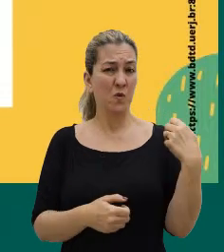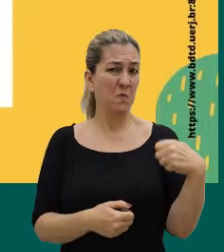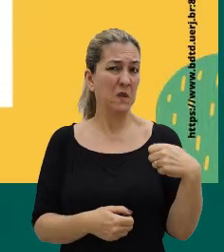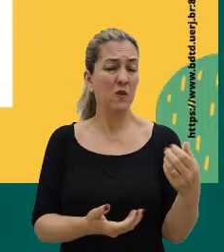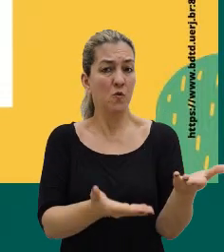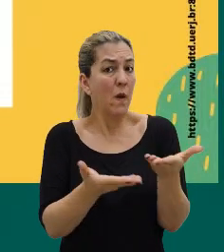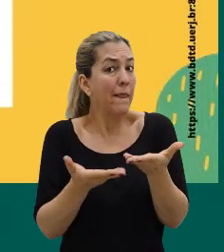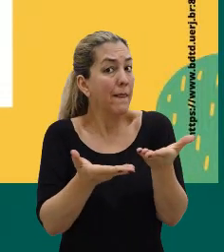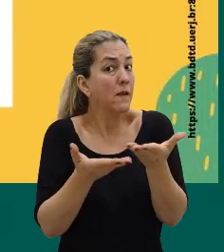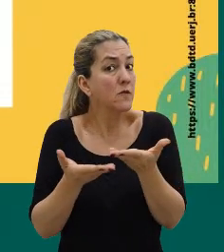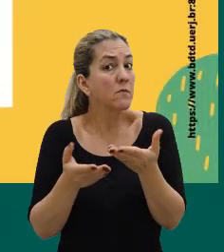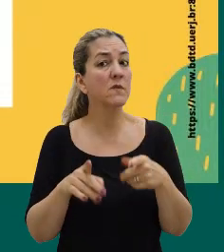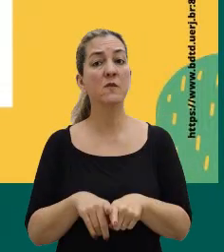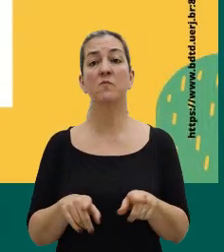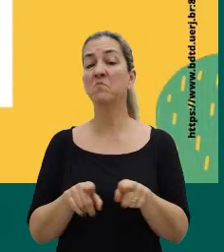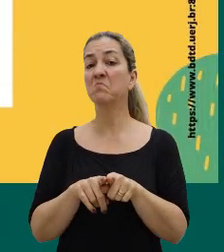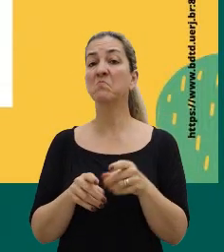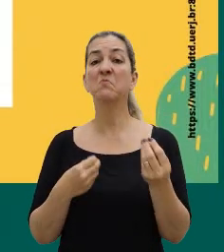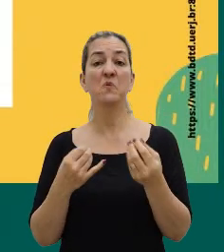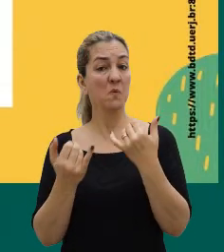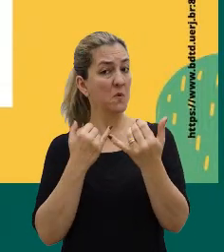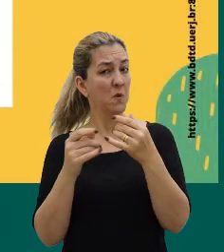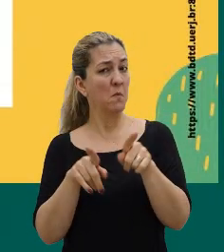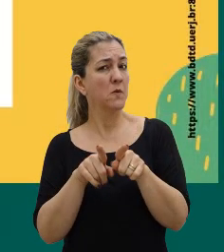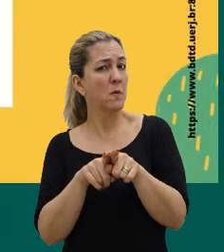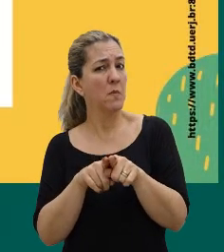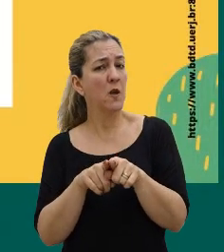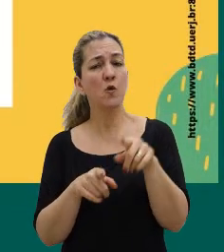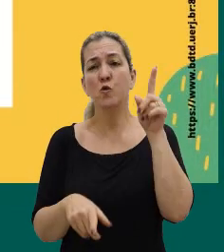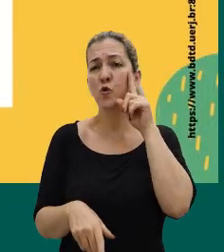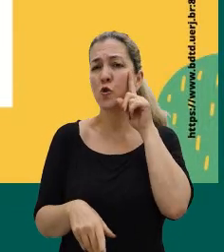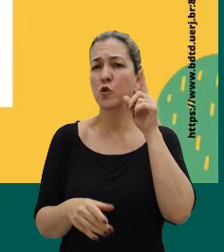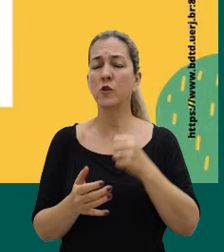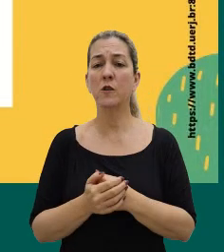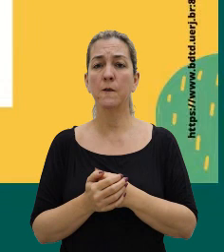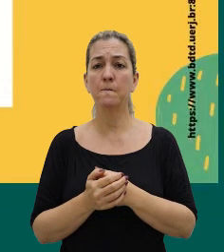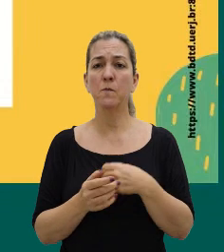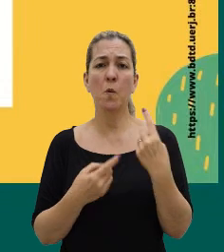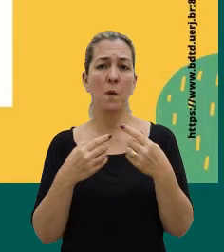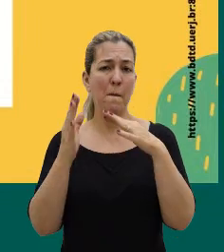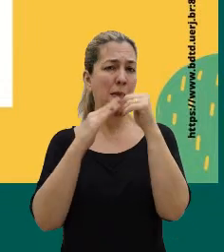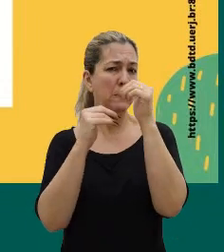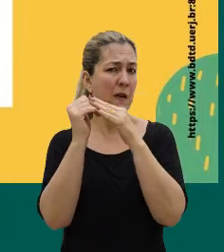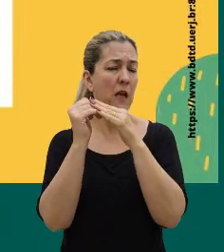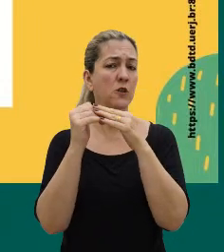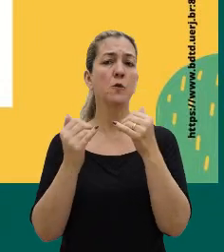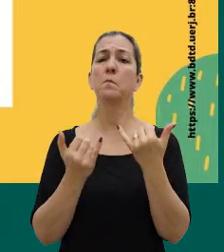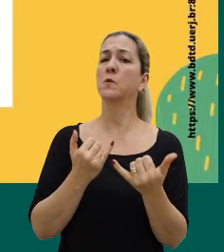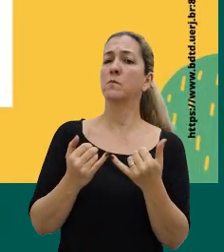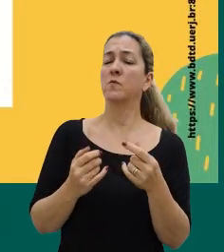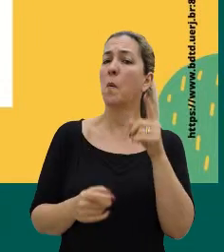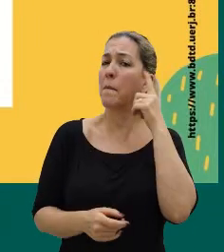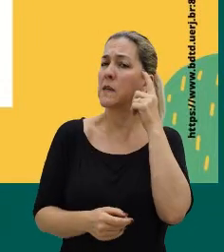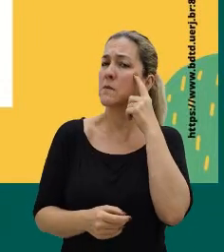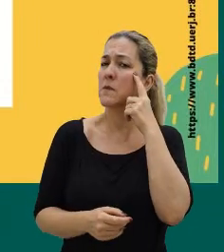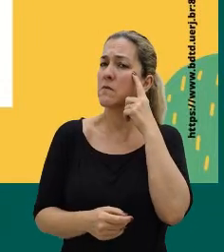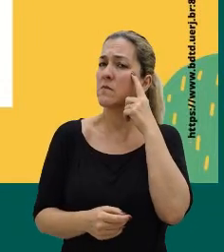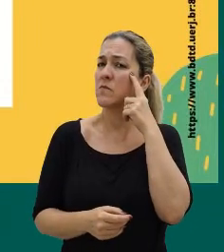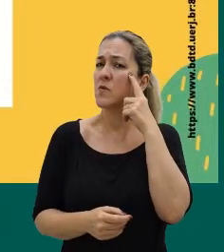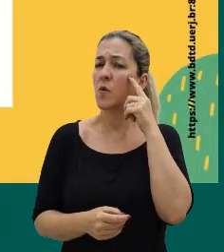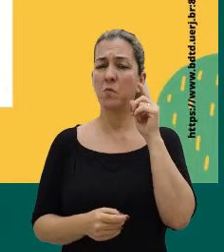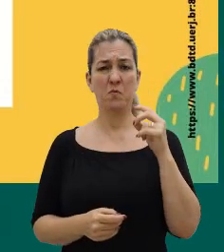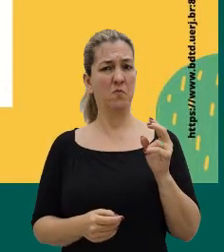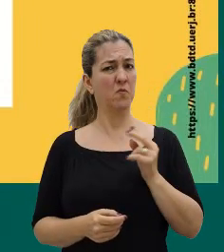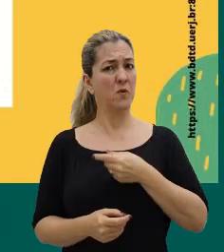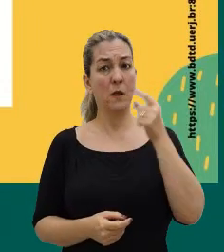atendimento, né, e me vem muitos exemplos, assim, no cotidiano também, exemplos mais práticos, né, de pensamentos que surgem em nossa